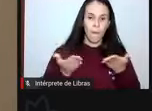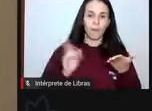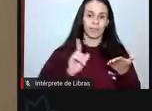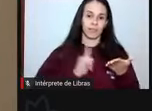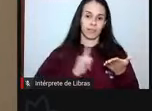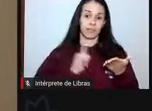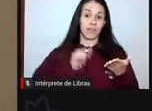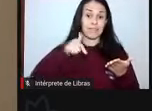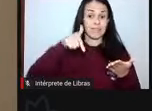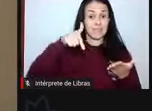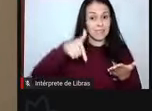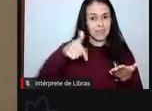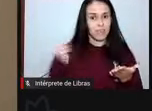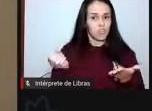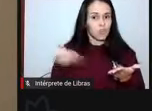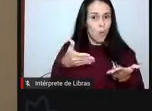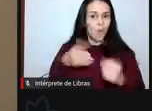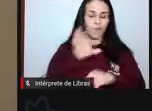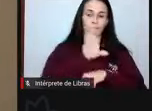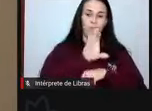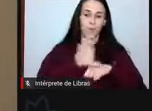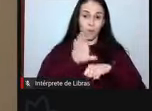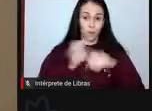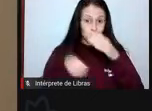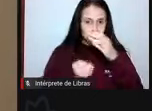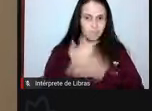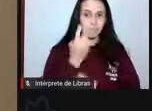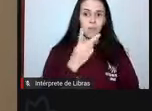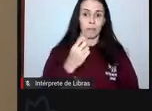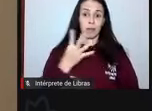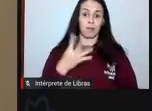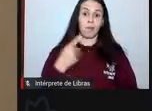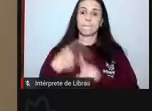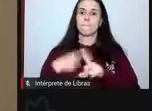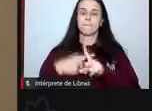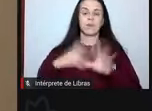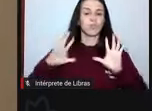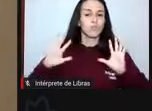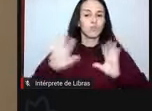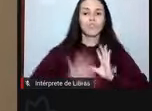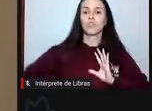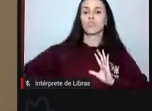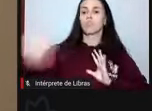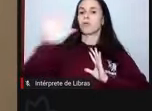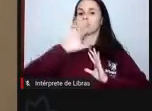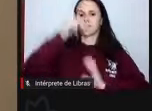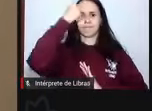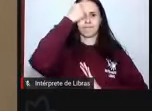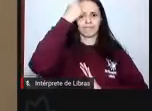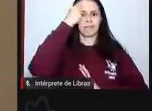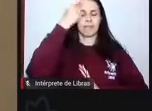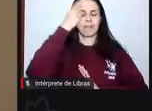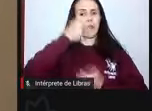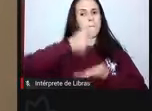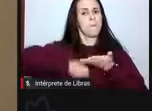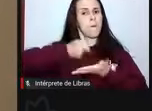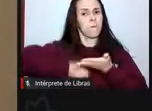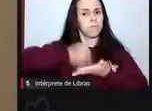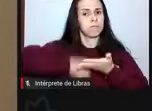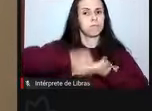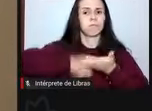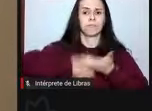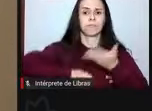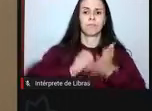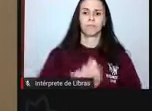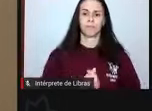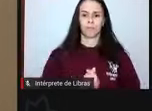criados em 2014, isso é resultado do esforço de toda a universidade, de toda a comunidade. O recurso descentralizado não chegou a